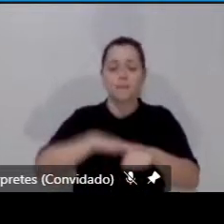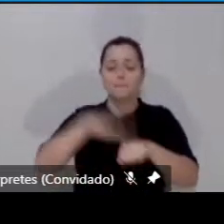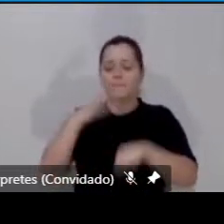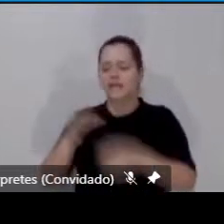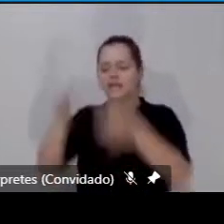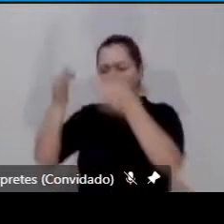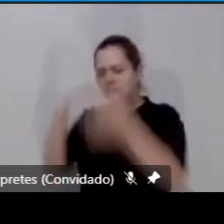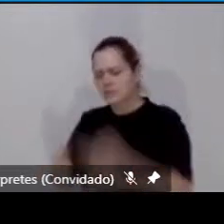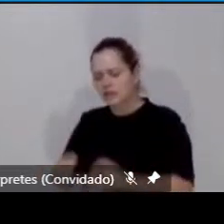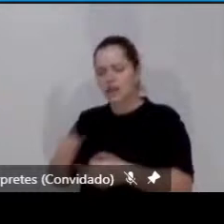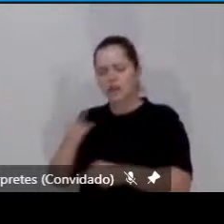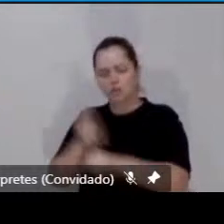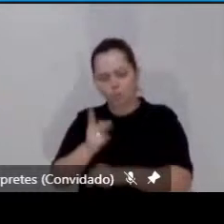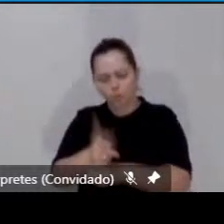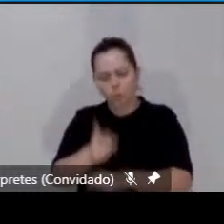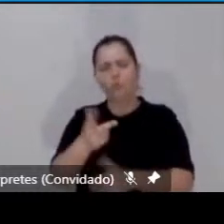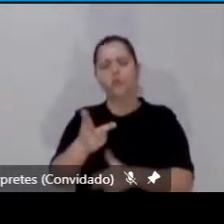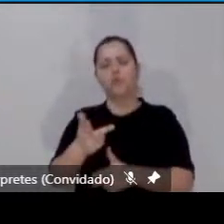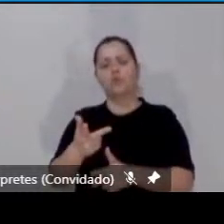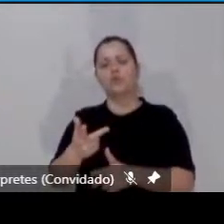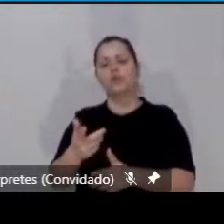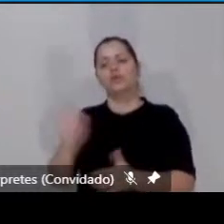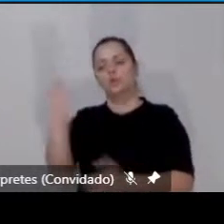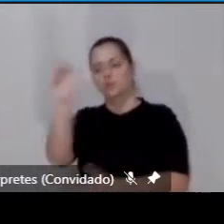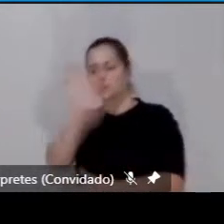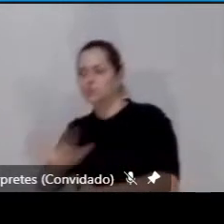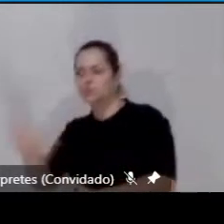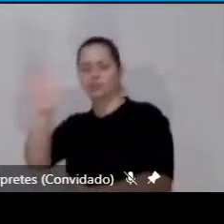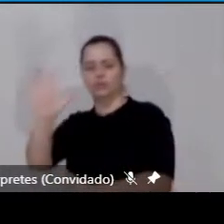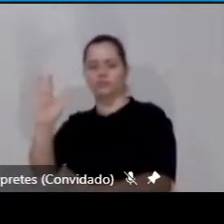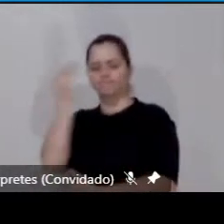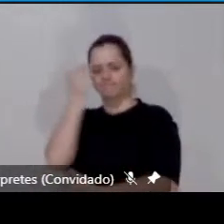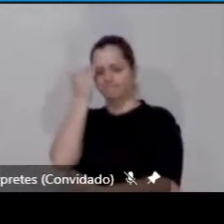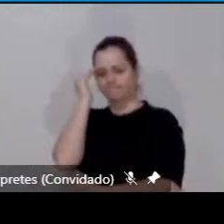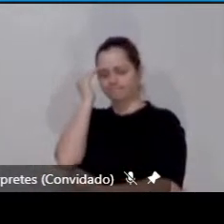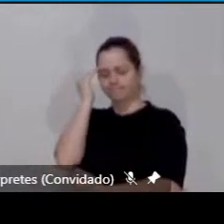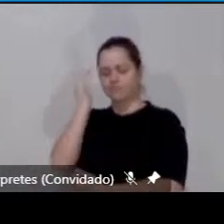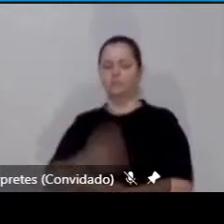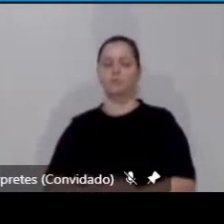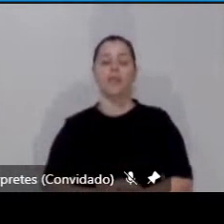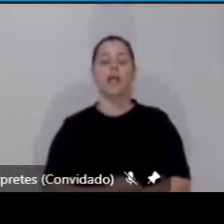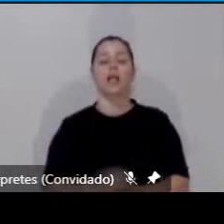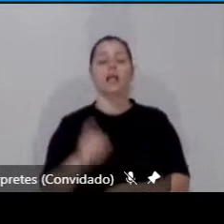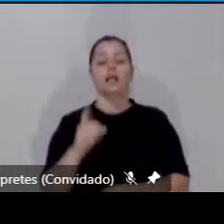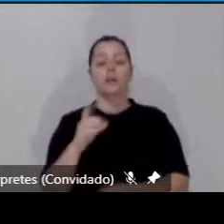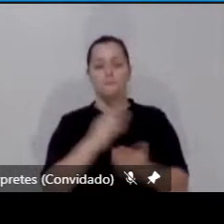física, geográfica. Daniel, pode mudar.